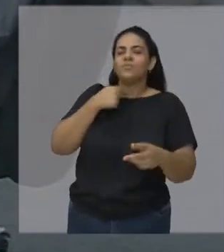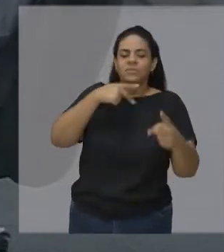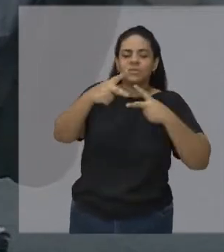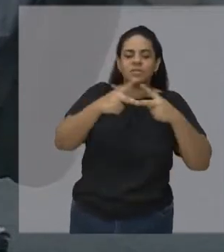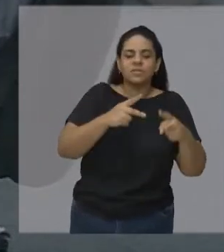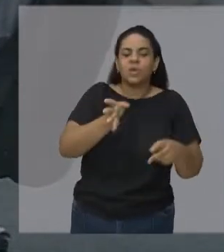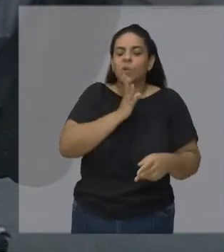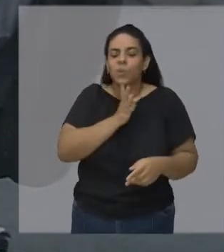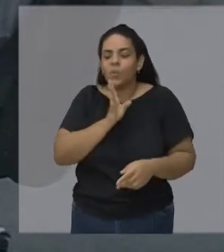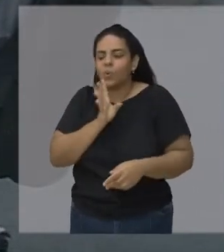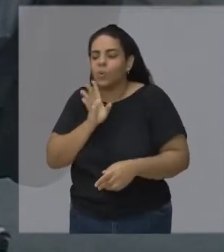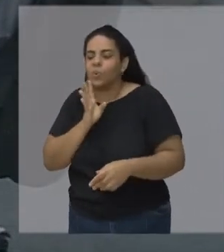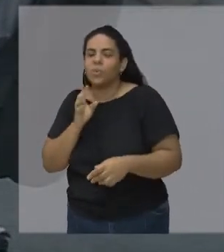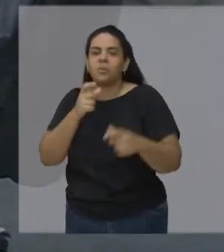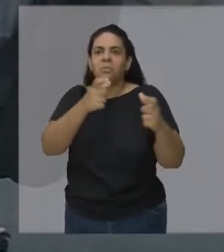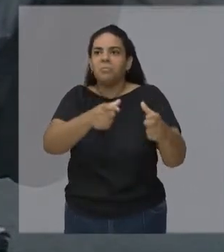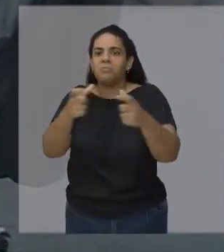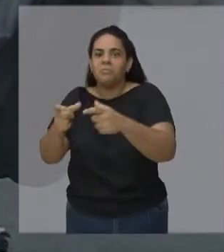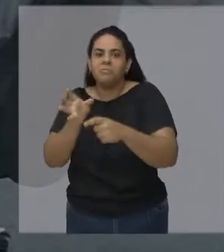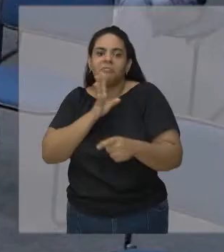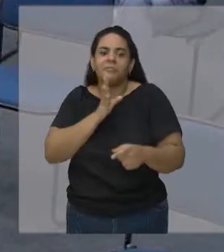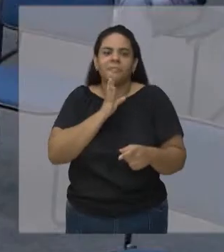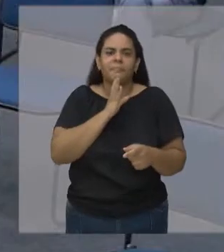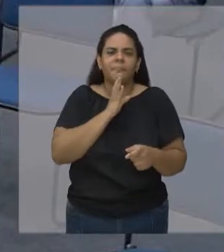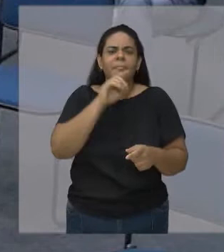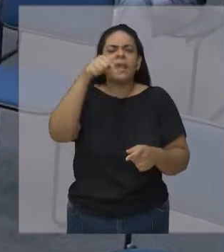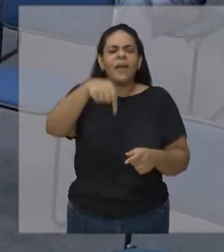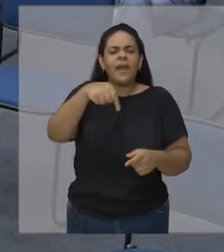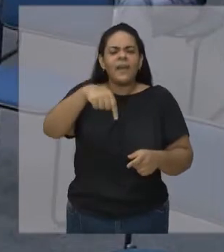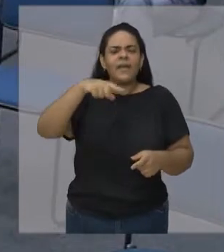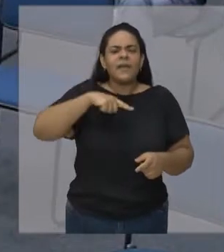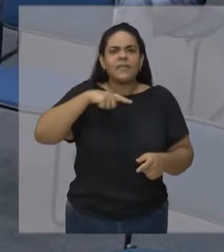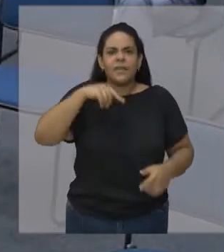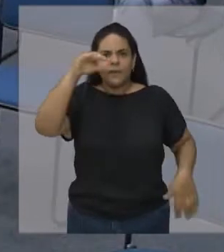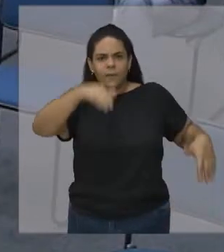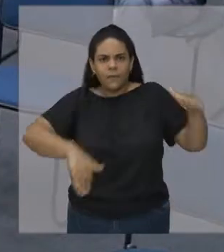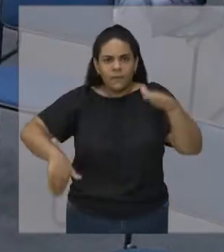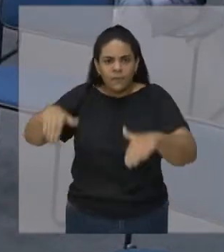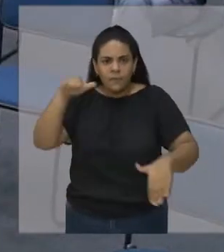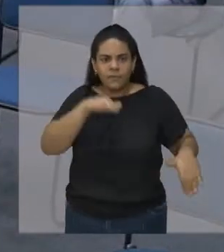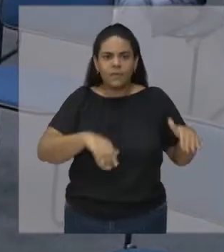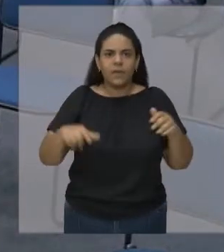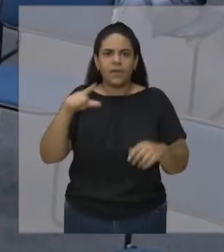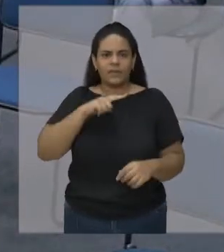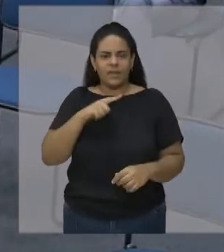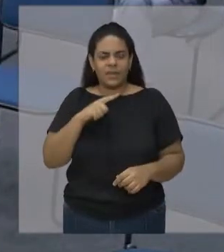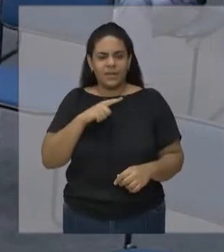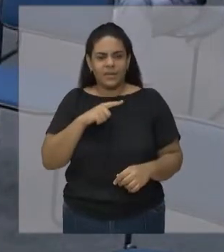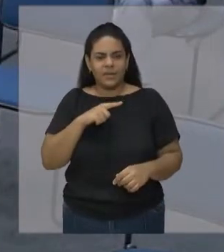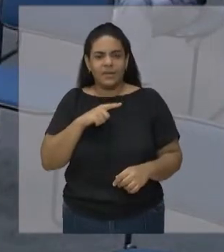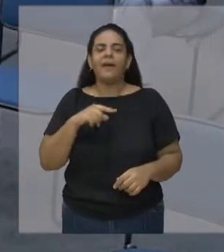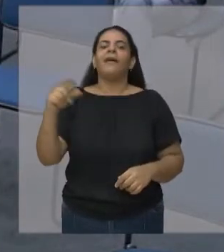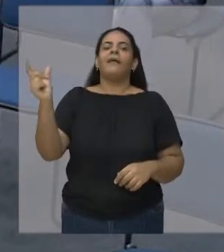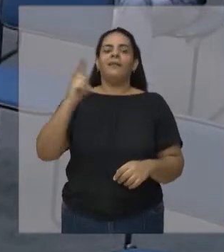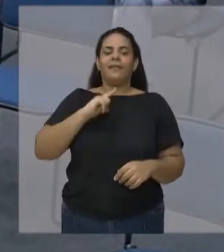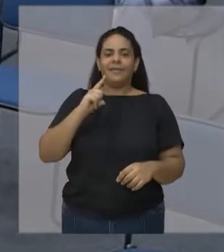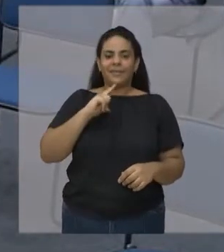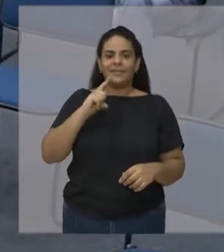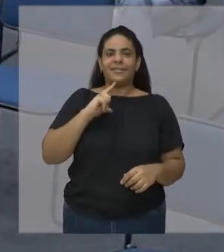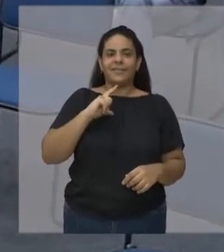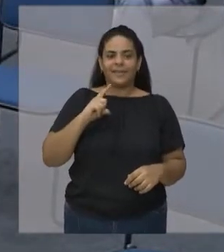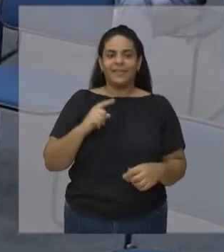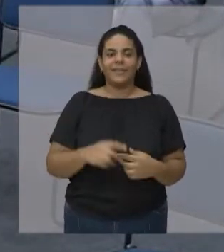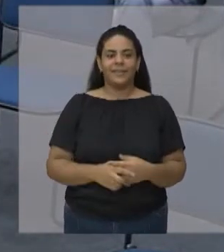que tem nadadores aqui Tenho razão ou não? Tem gente que nada aí? Tem, tem o Instituto Atom aqui Muito bom Que faz um grande trabalho